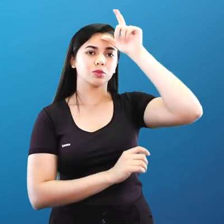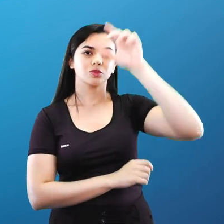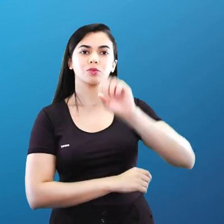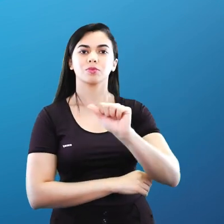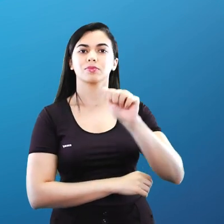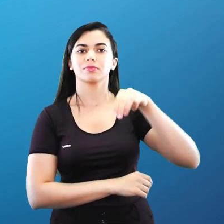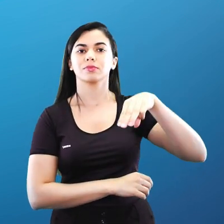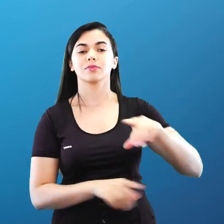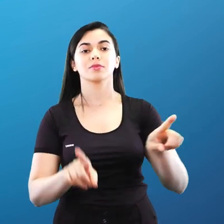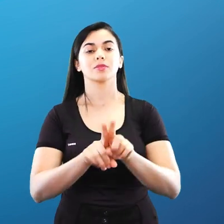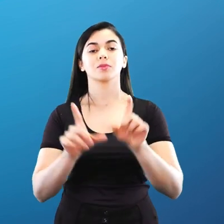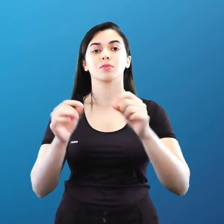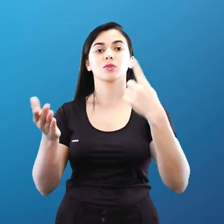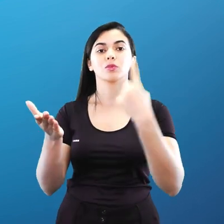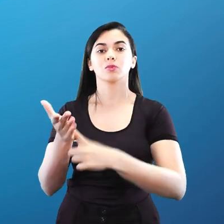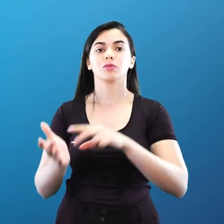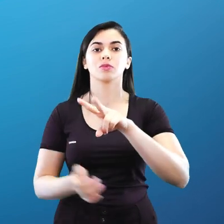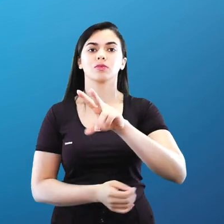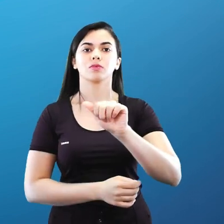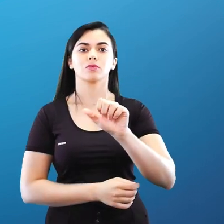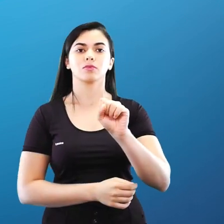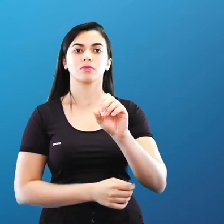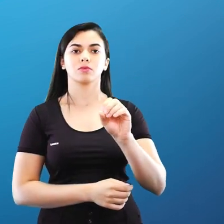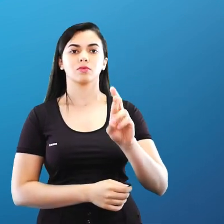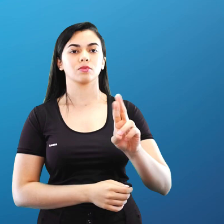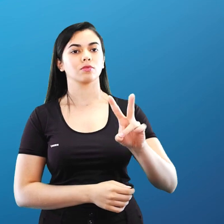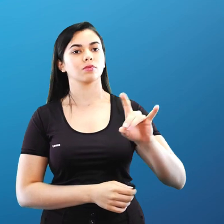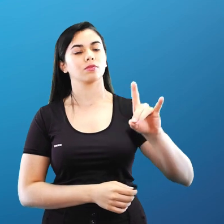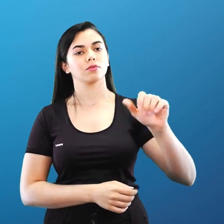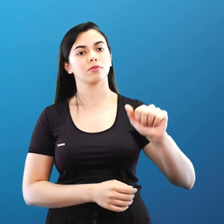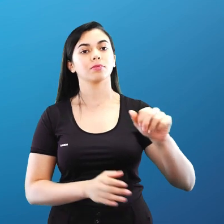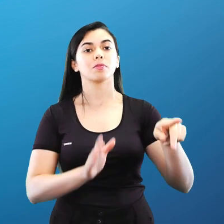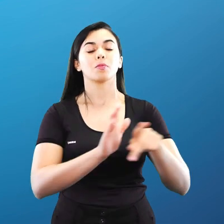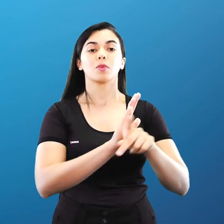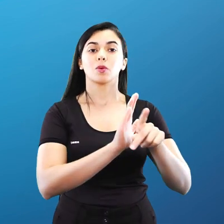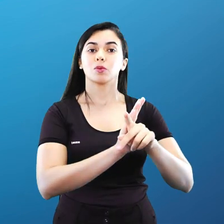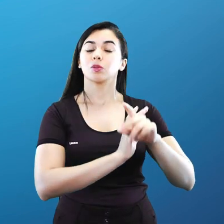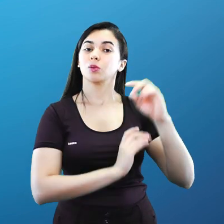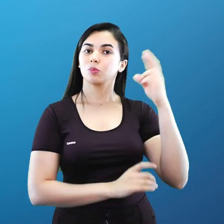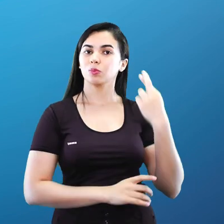Vassóvia, liderado pelo USO, pela União Soviética.